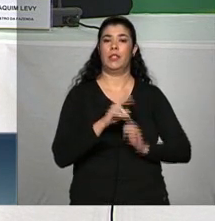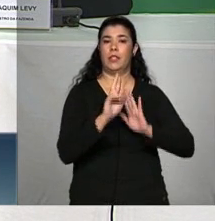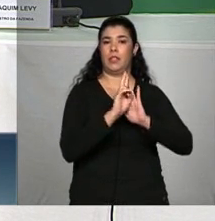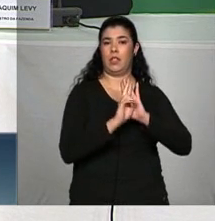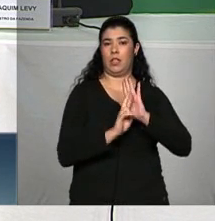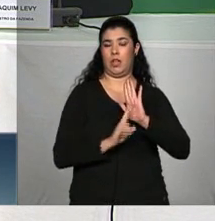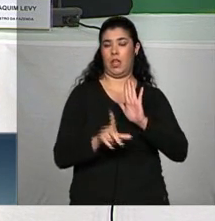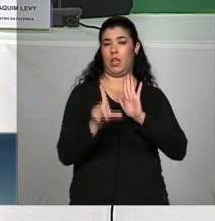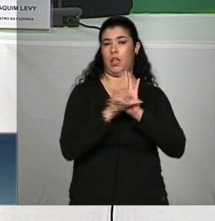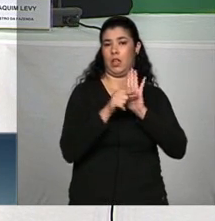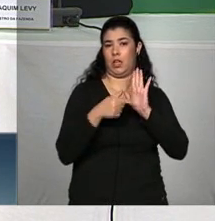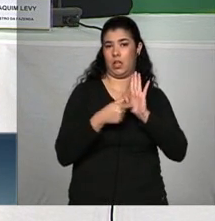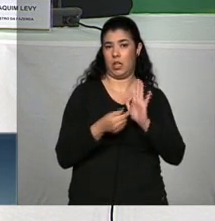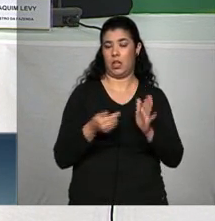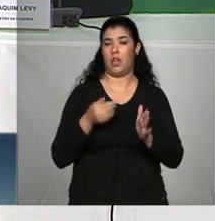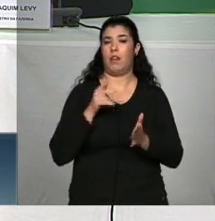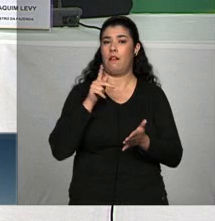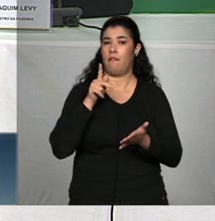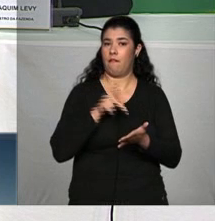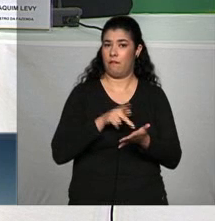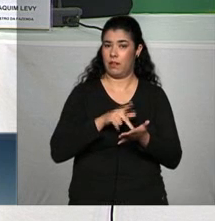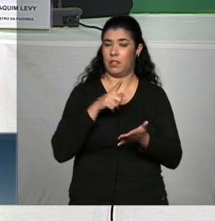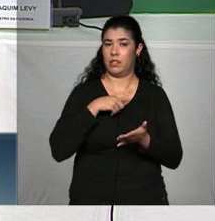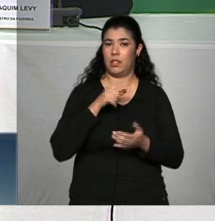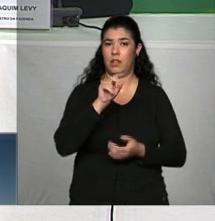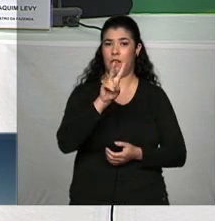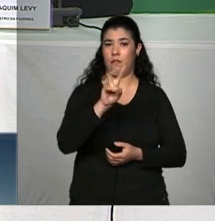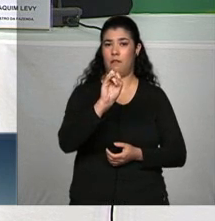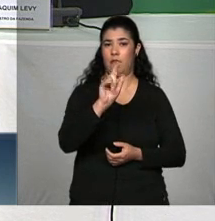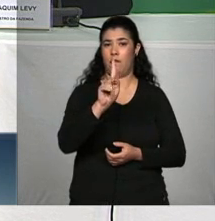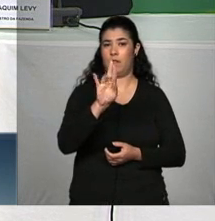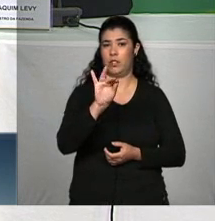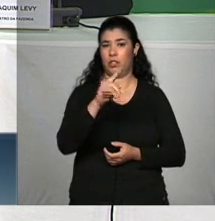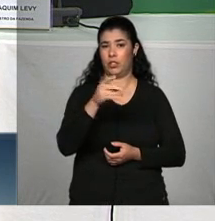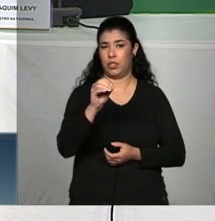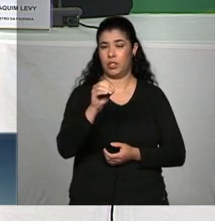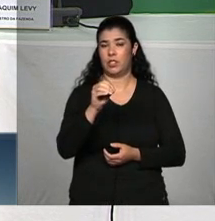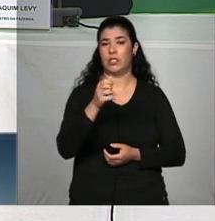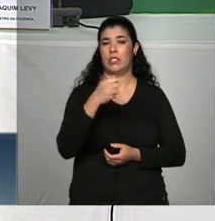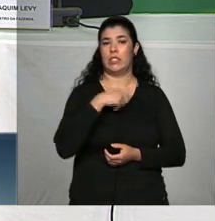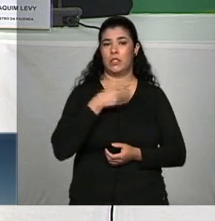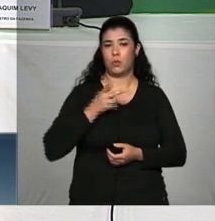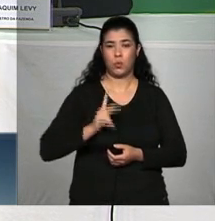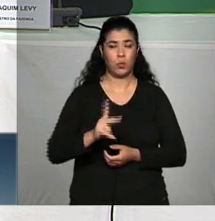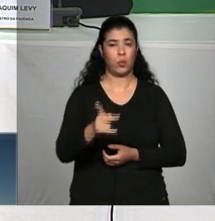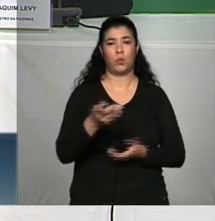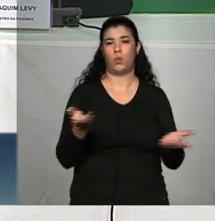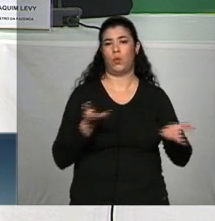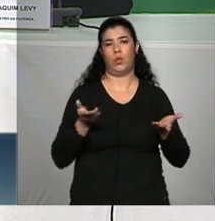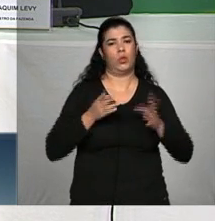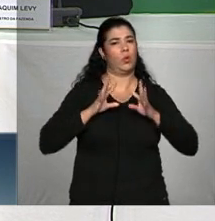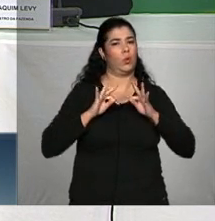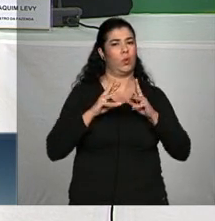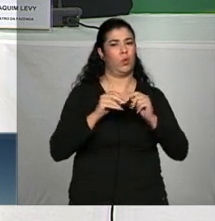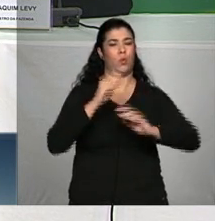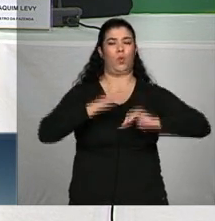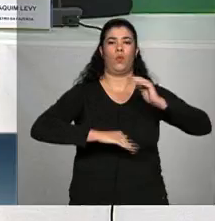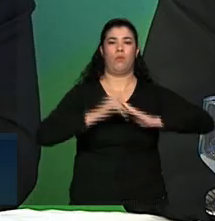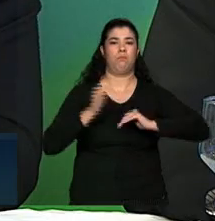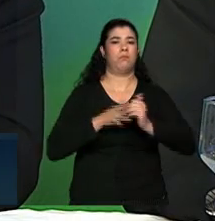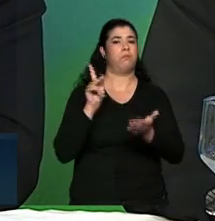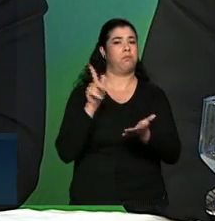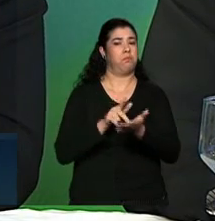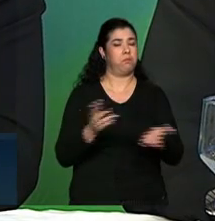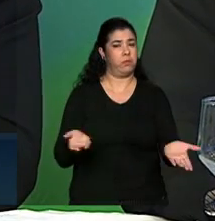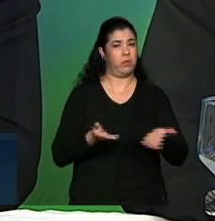legislativa a mp é válida enquanto ela estiver em vigência então se ela está vigindo hoje ela tem a validade hoje todos os atos praticados na vigência